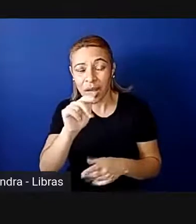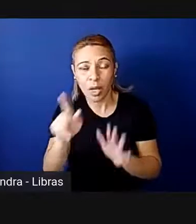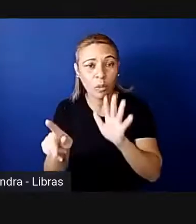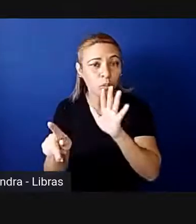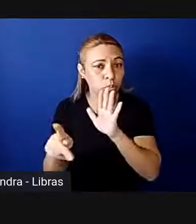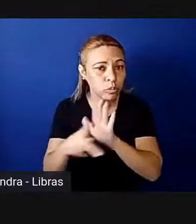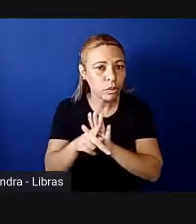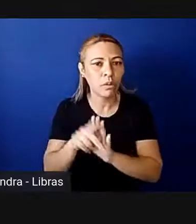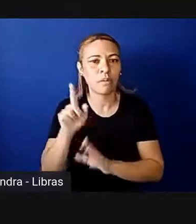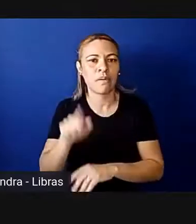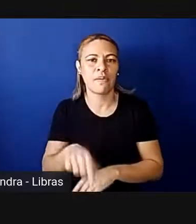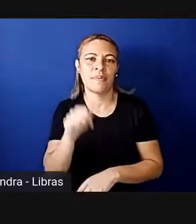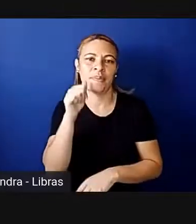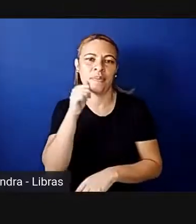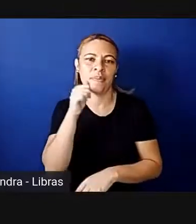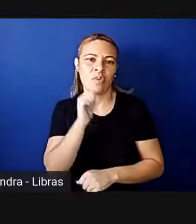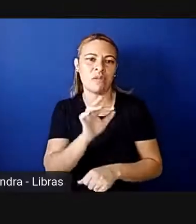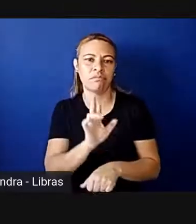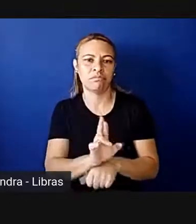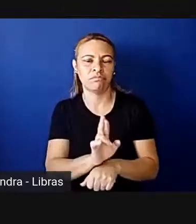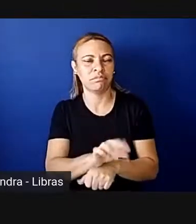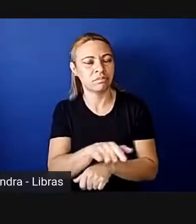para as mulheres, né,